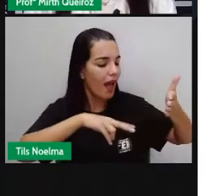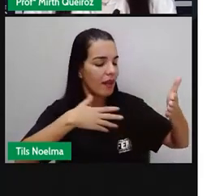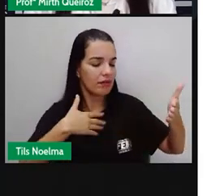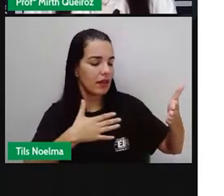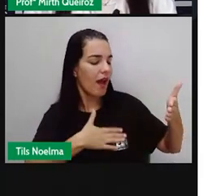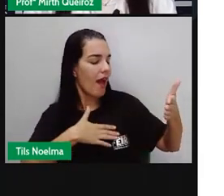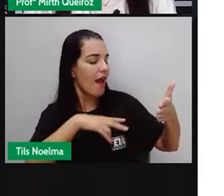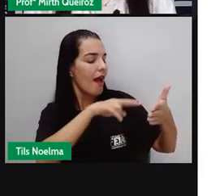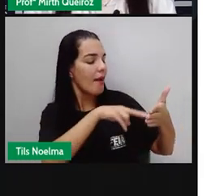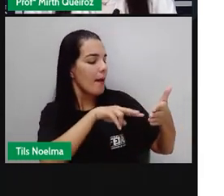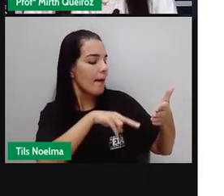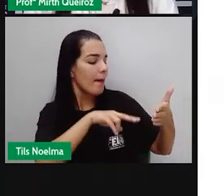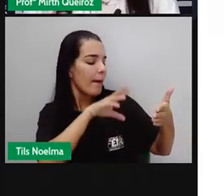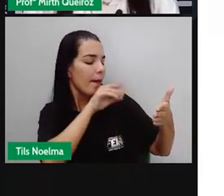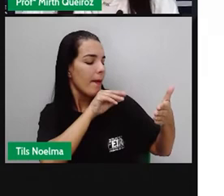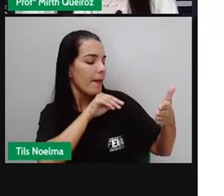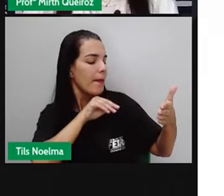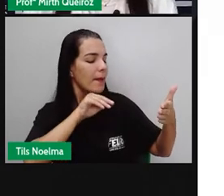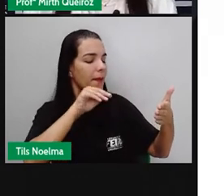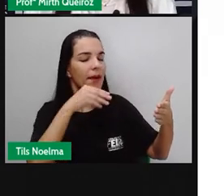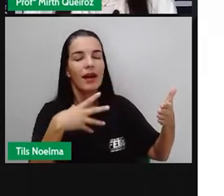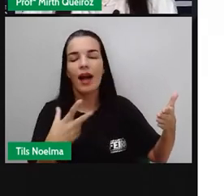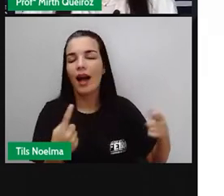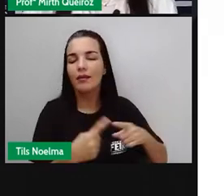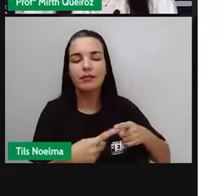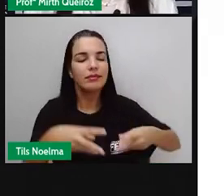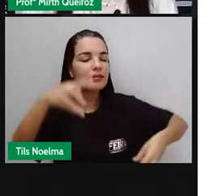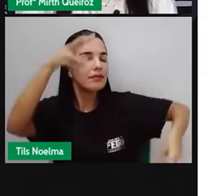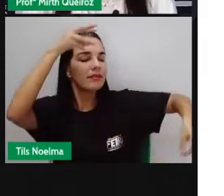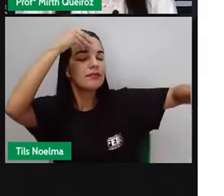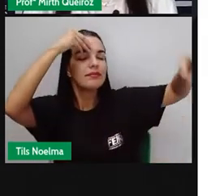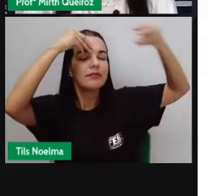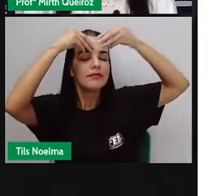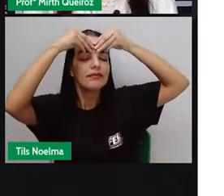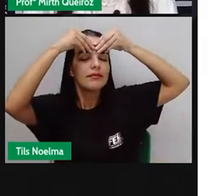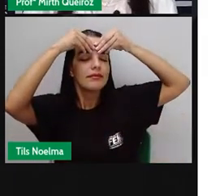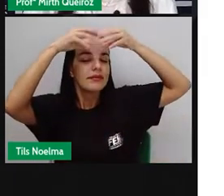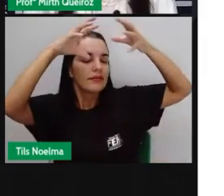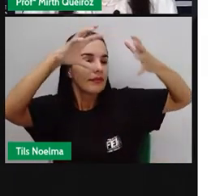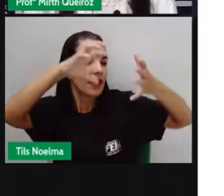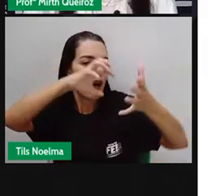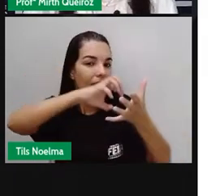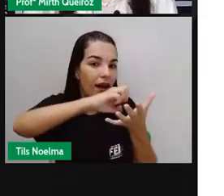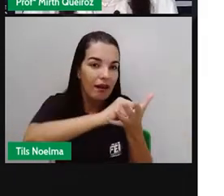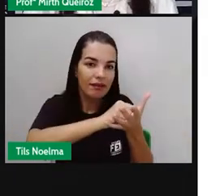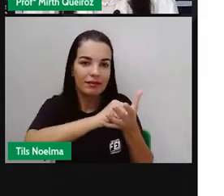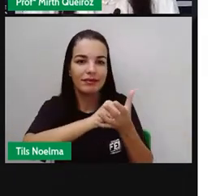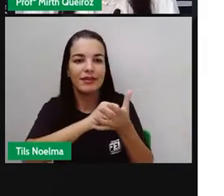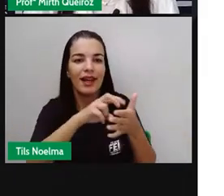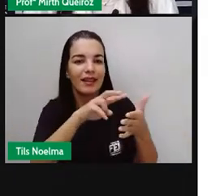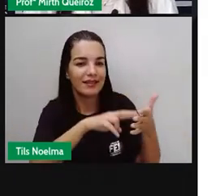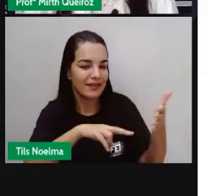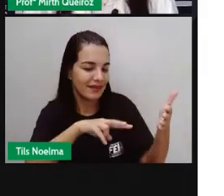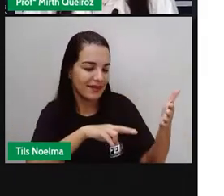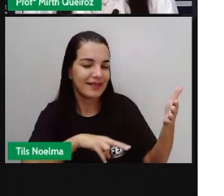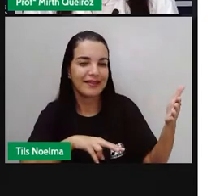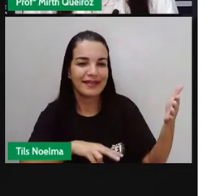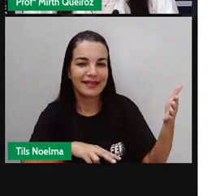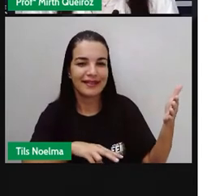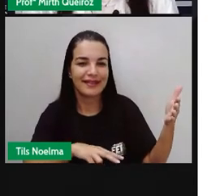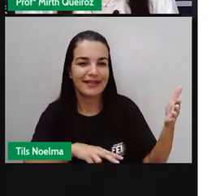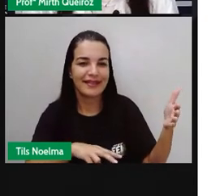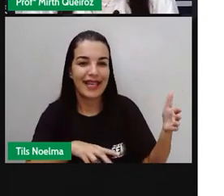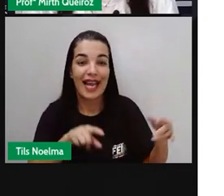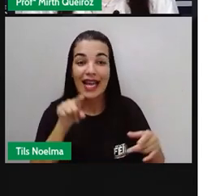para você ser cativado por esse universo da leitura. Escolha bem a